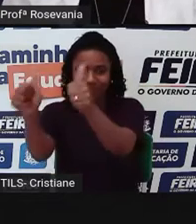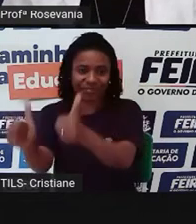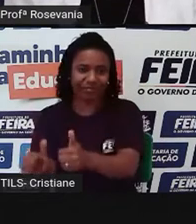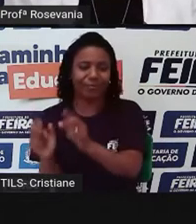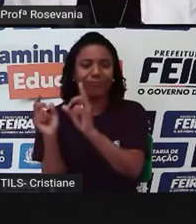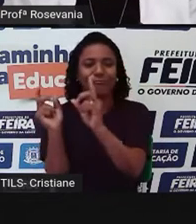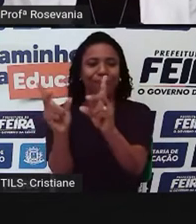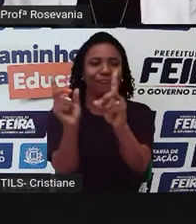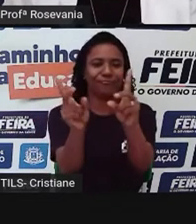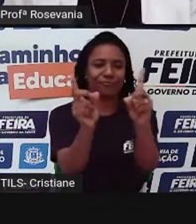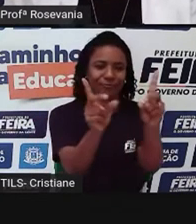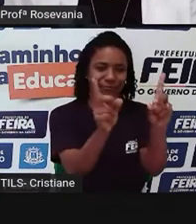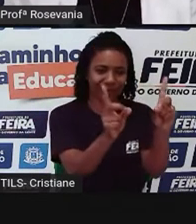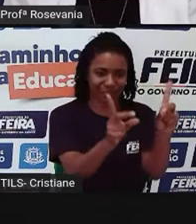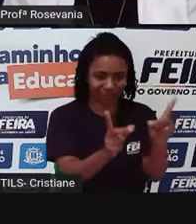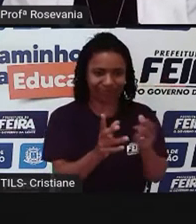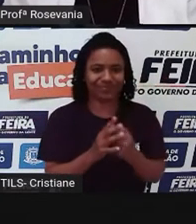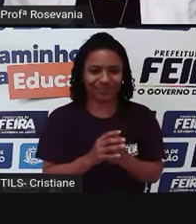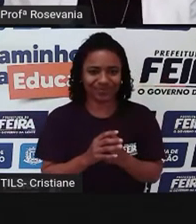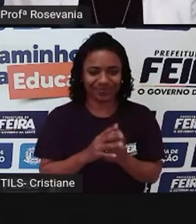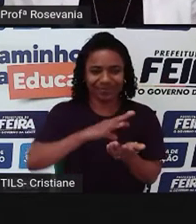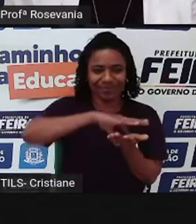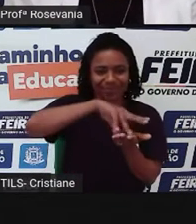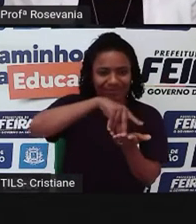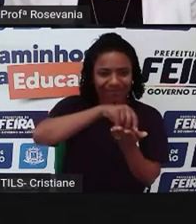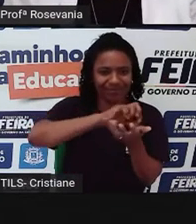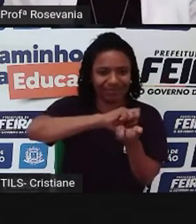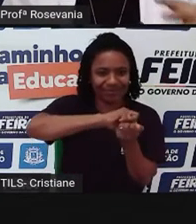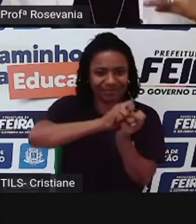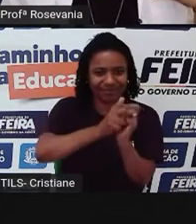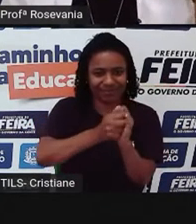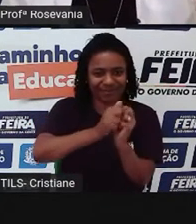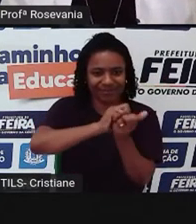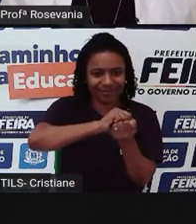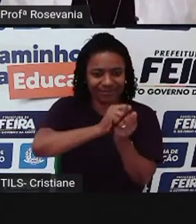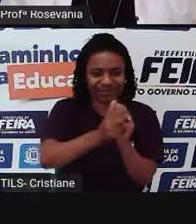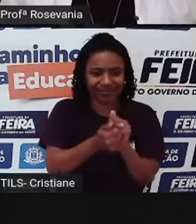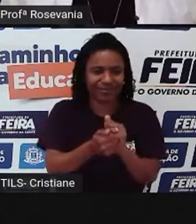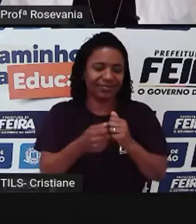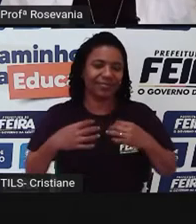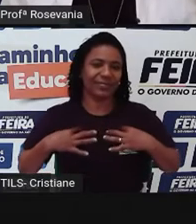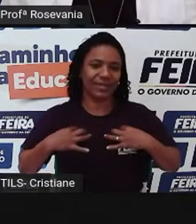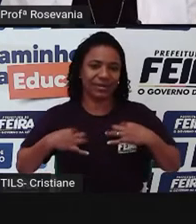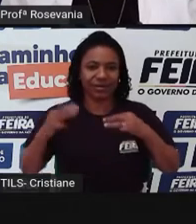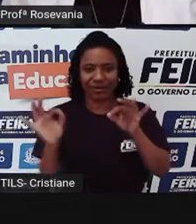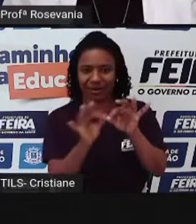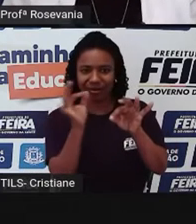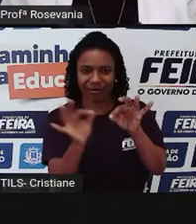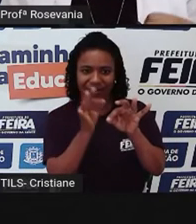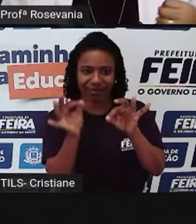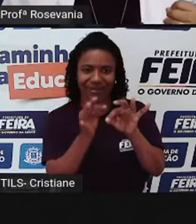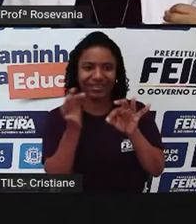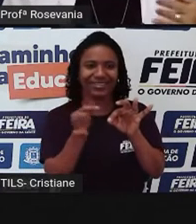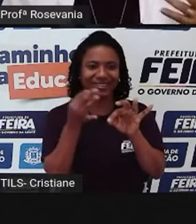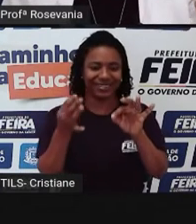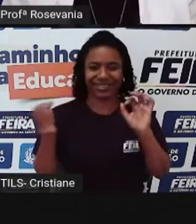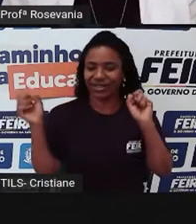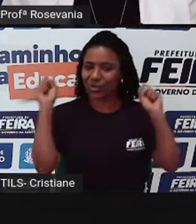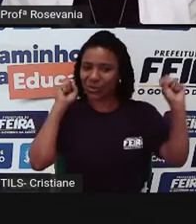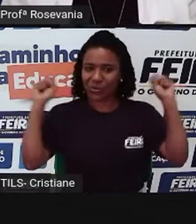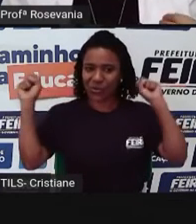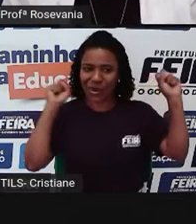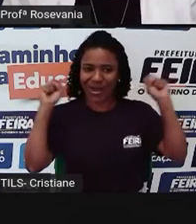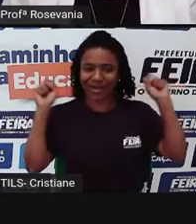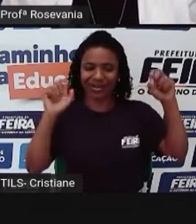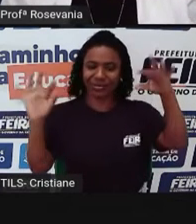E a parte dos artesanatos manuais, né, com lãs, as toalhas bordadas, né, como a